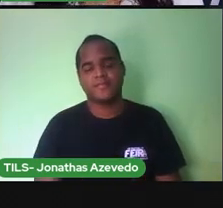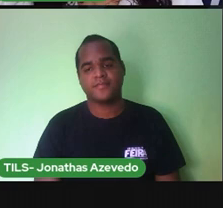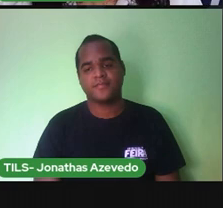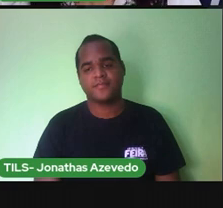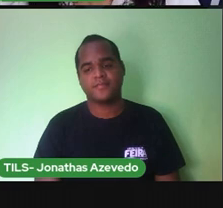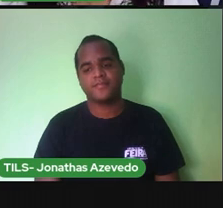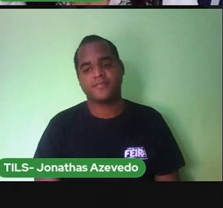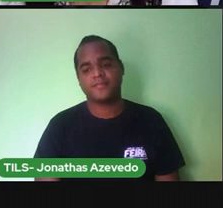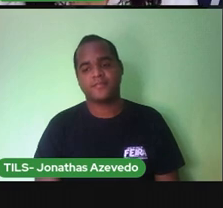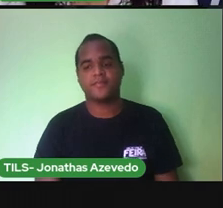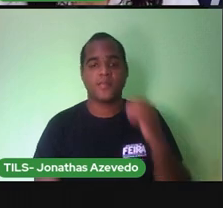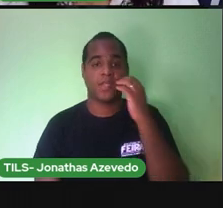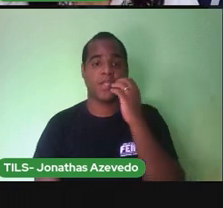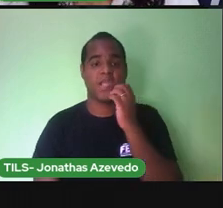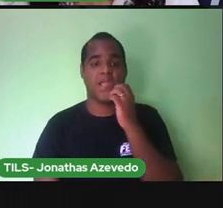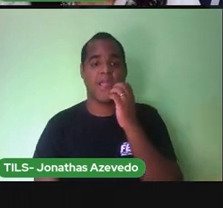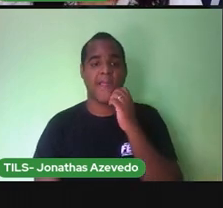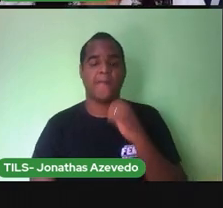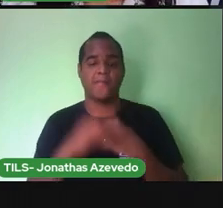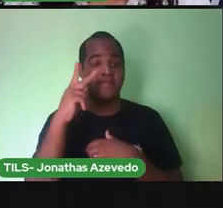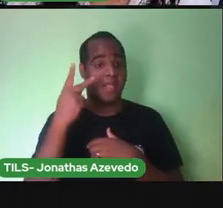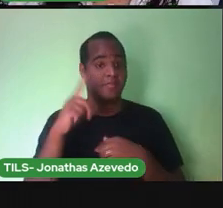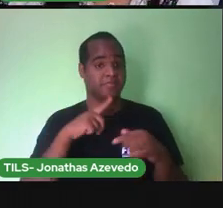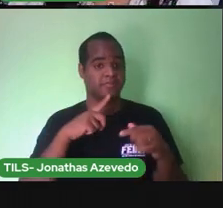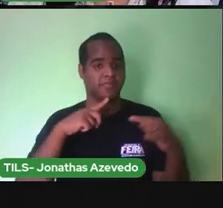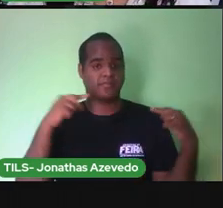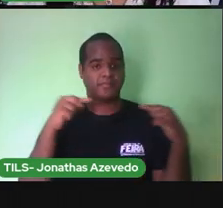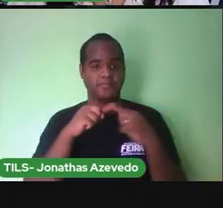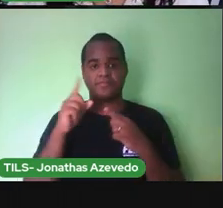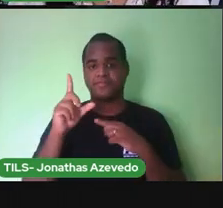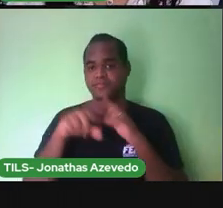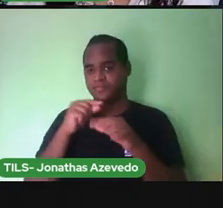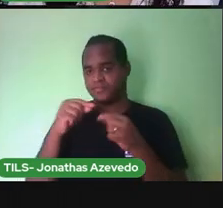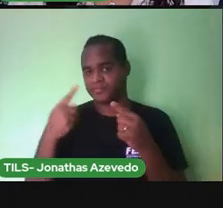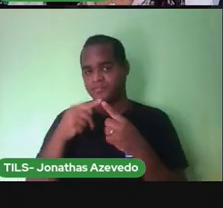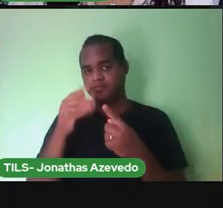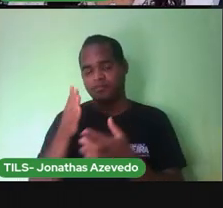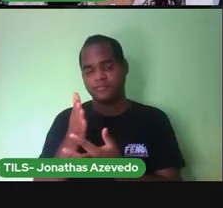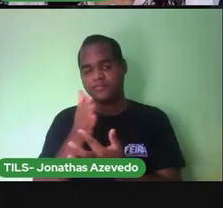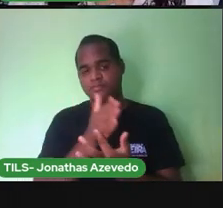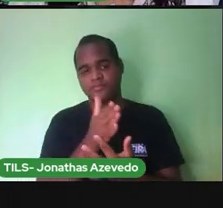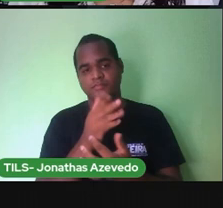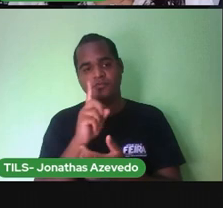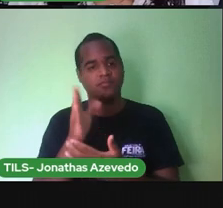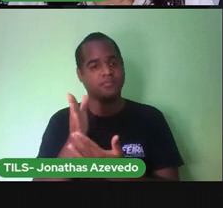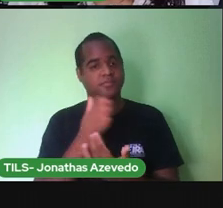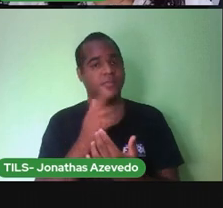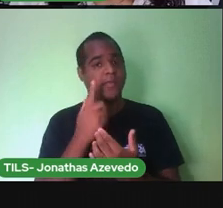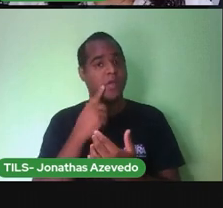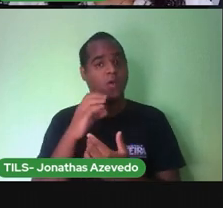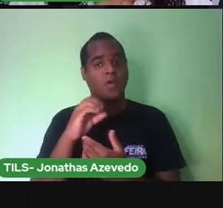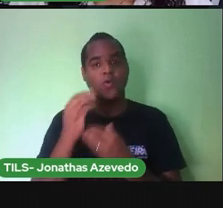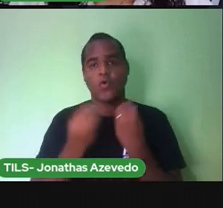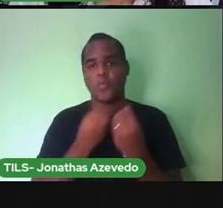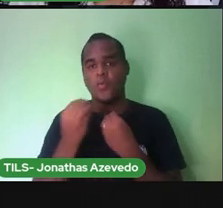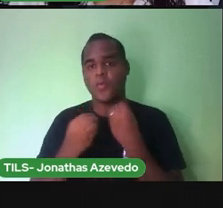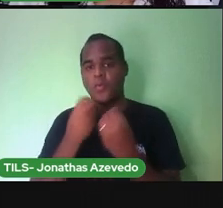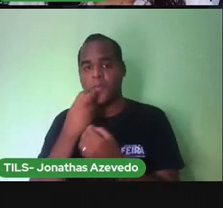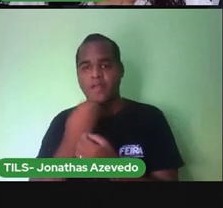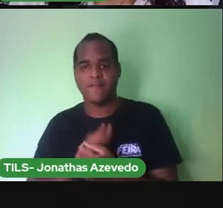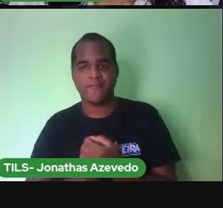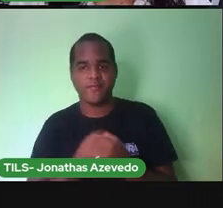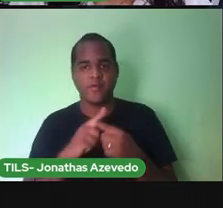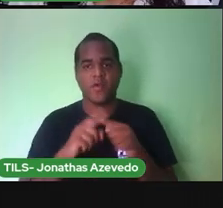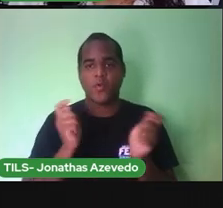Ficar Esse verso Com o Espaçamento Como pode O peixe vivo Viver fora D'água fria Como